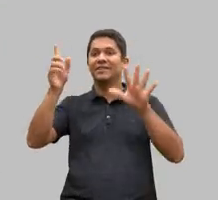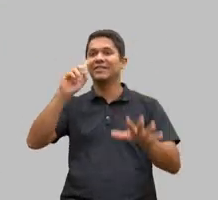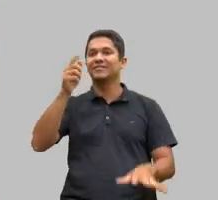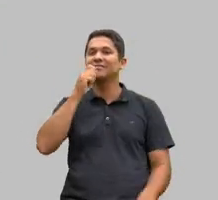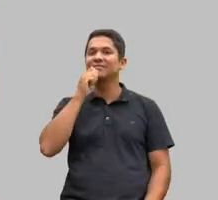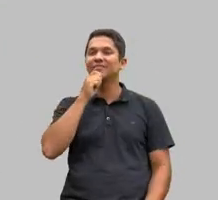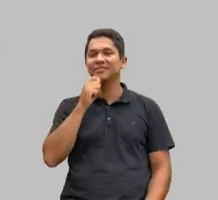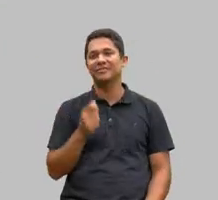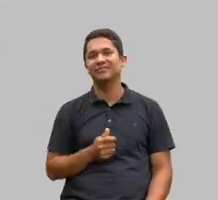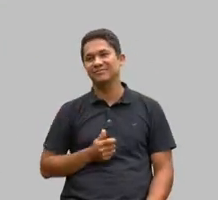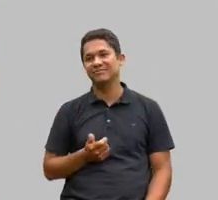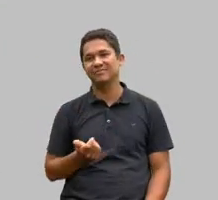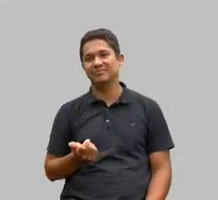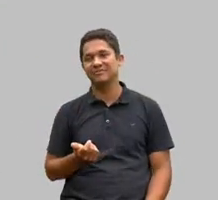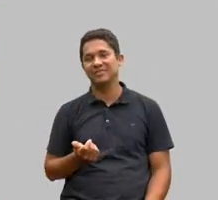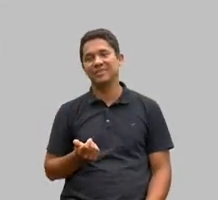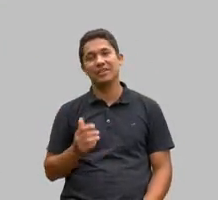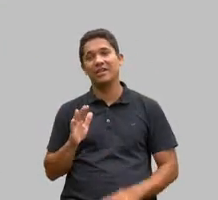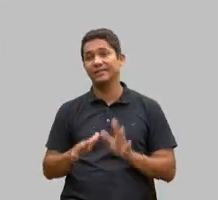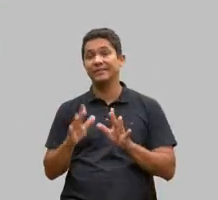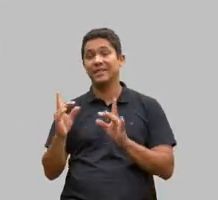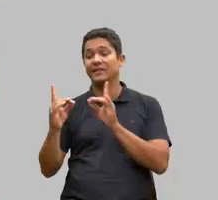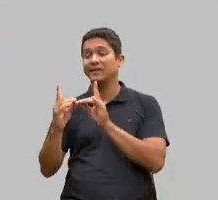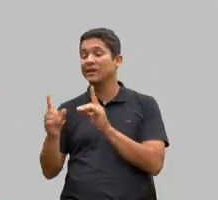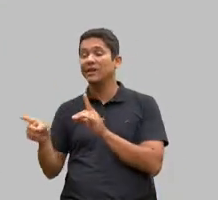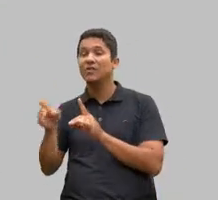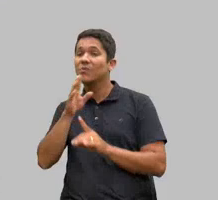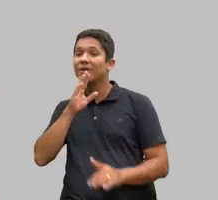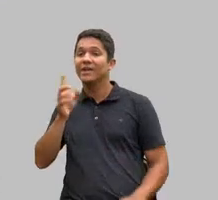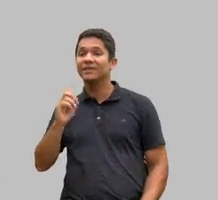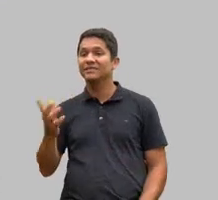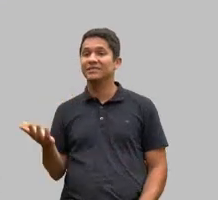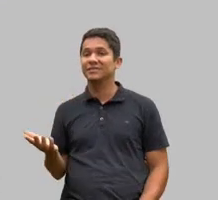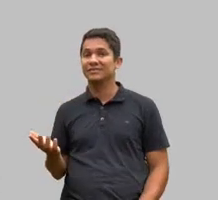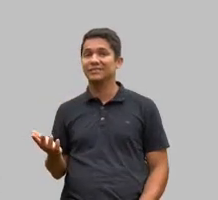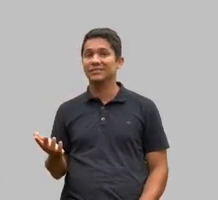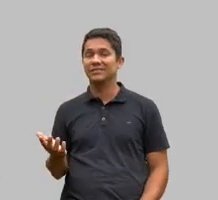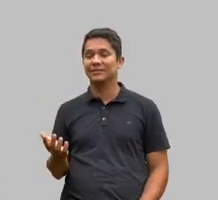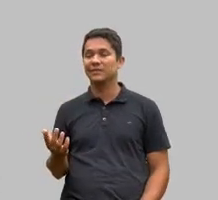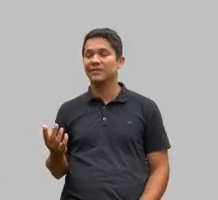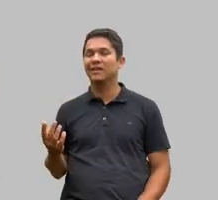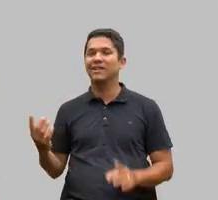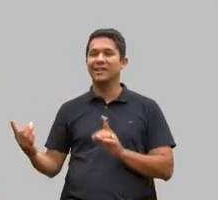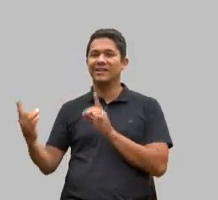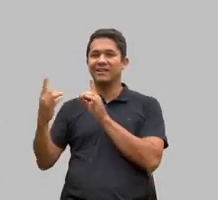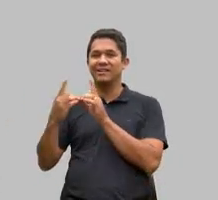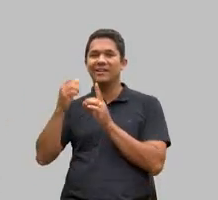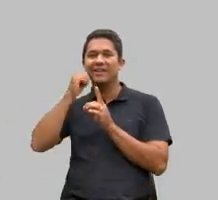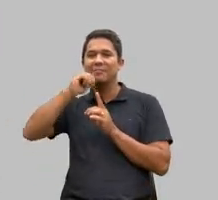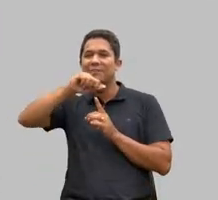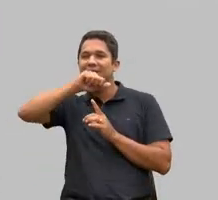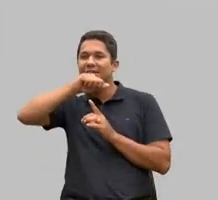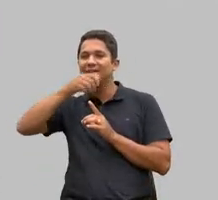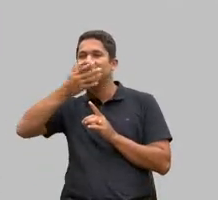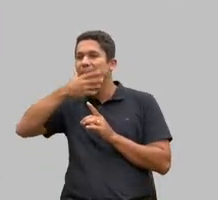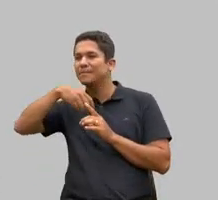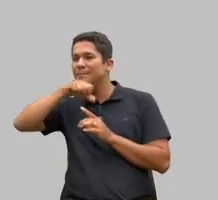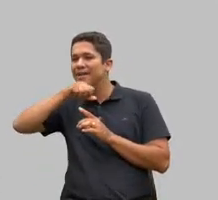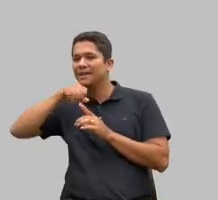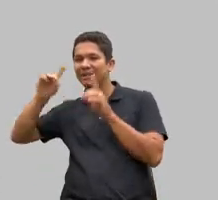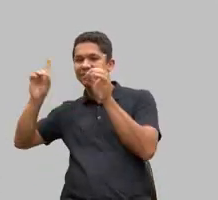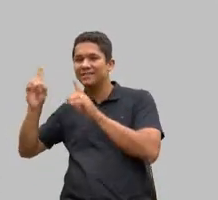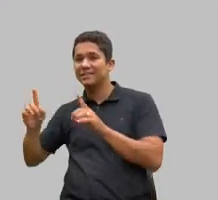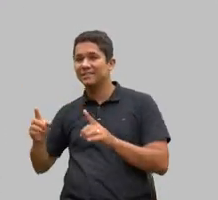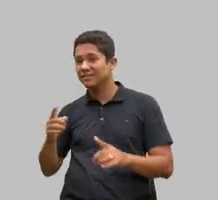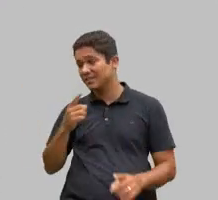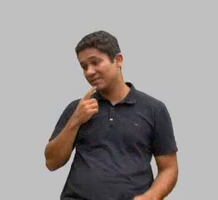pessoas vão estar atendendo e desconhecem e quando atende a mãe e o pai da pessoa com deficiência devolve isso e fala é você que